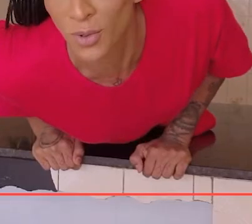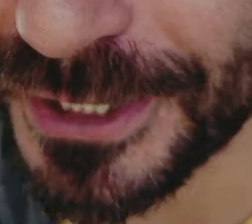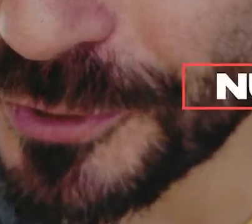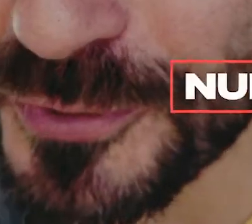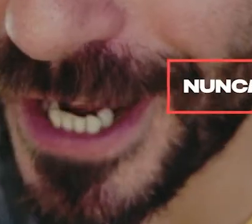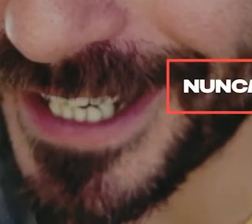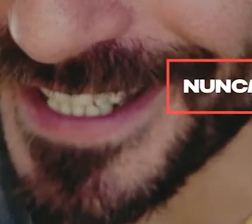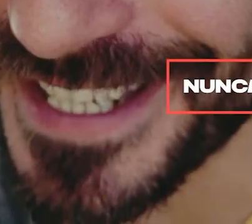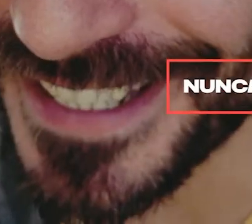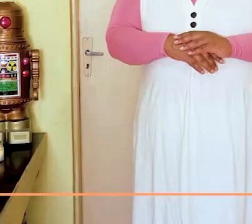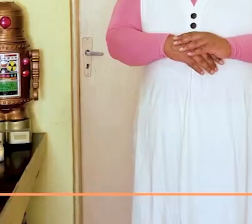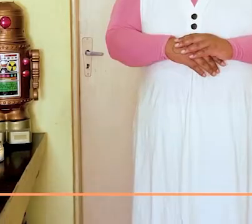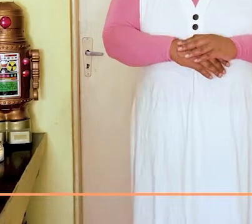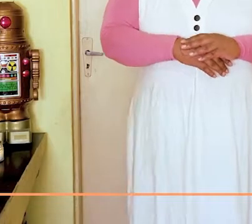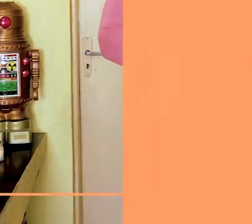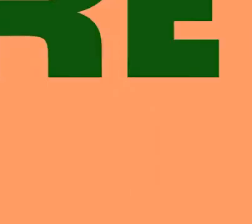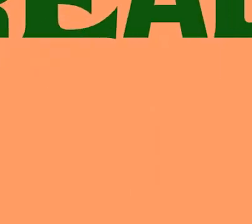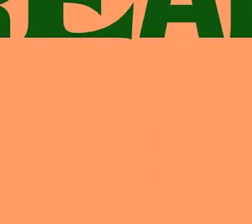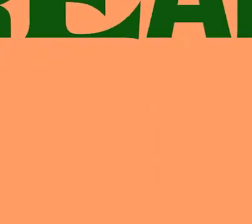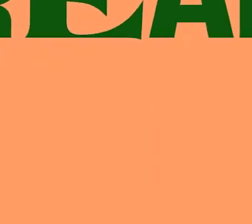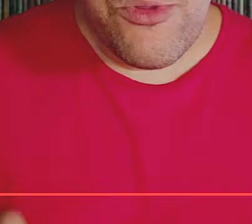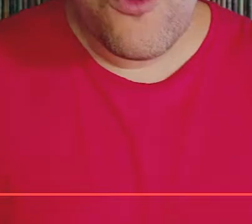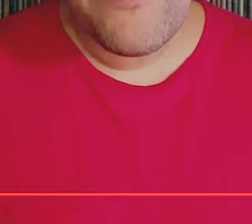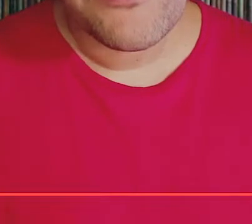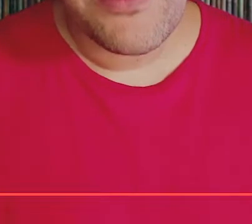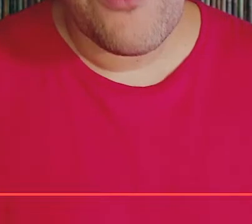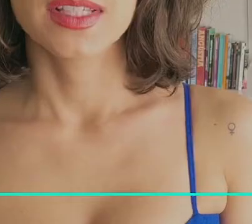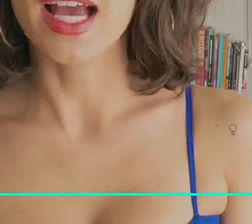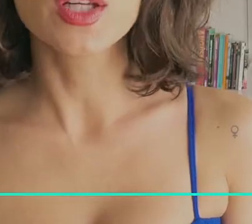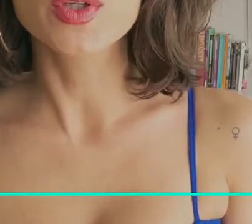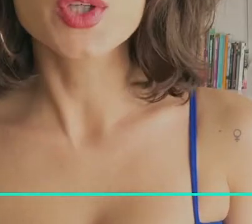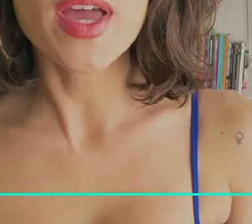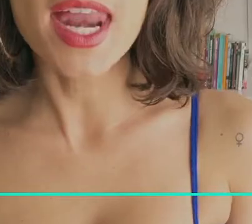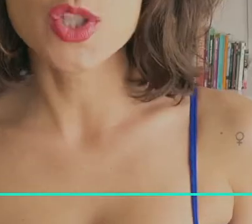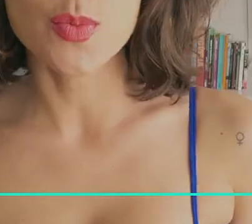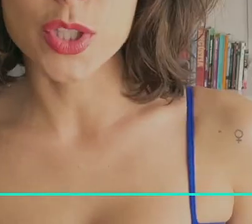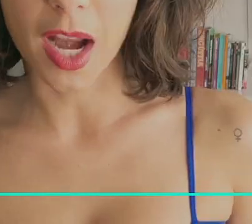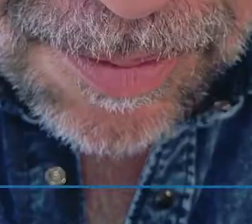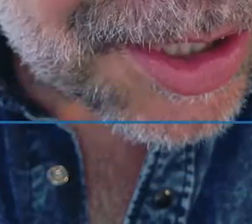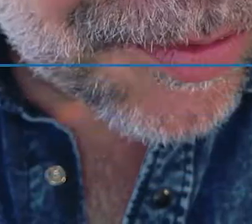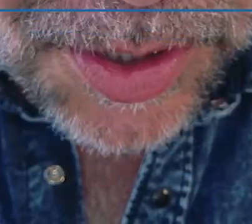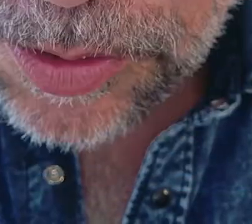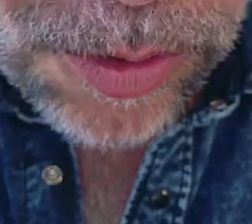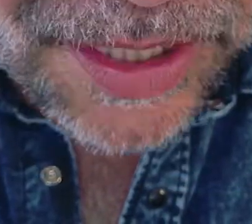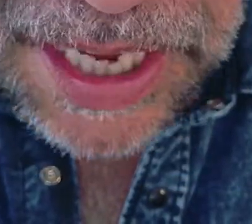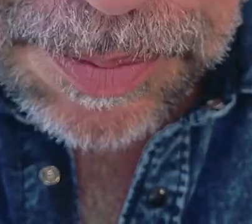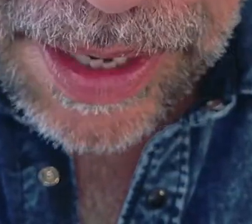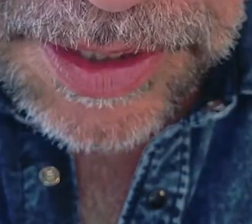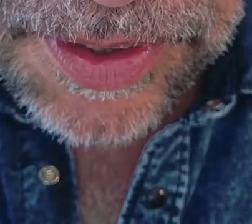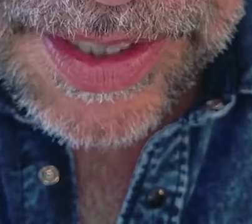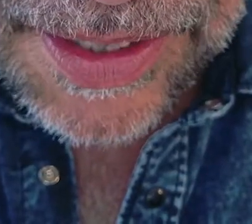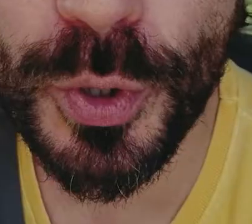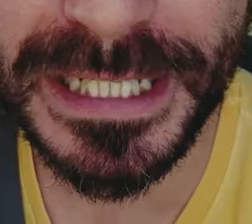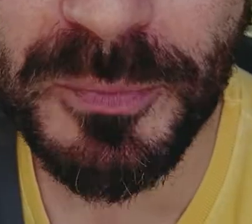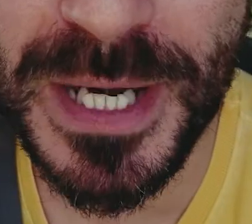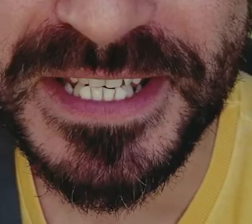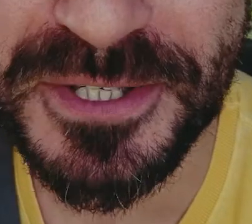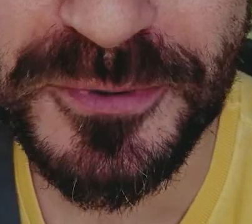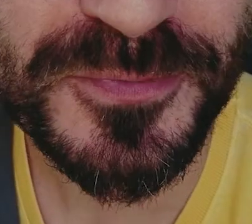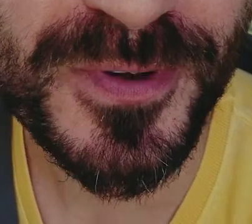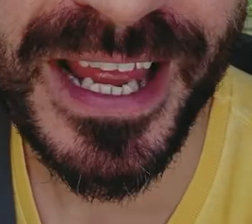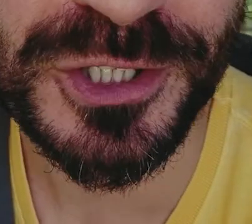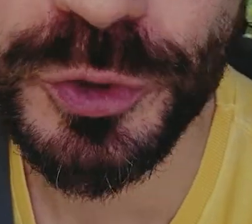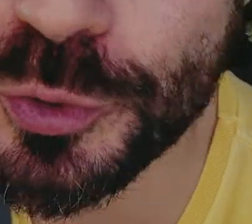clássico que nunca cansa O Canal Brasil é real É documental É aquilo que não querem te mostrar Acho que você não consegue parar de ver O Canal